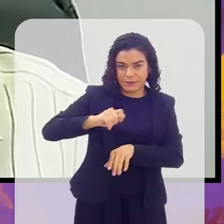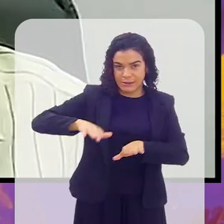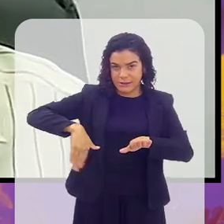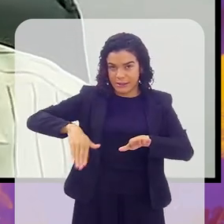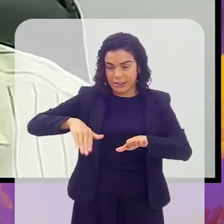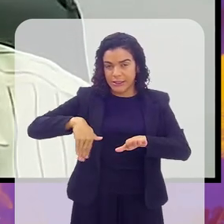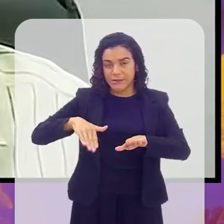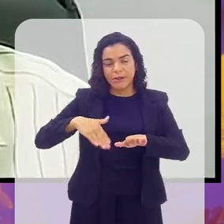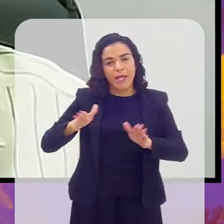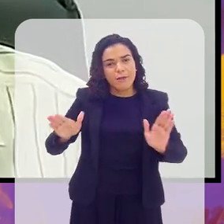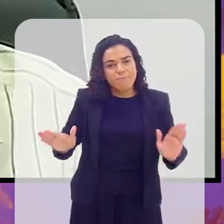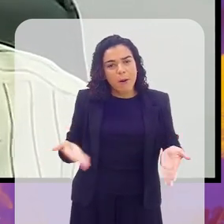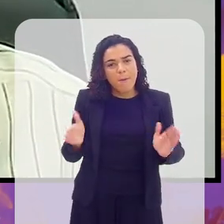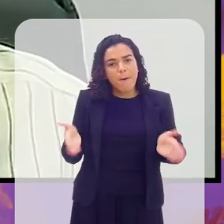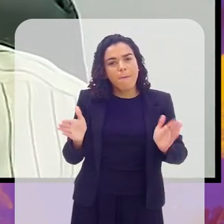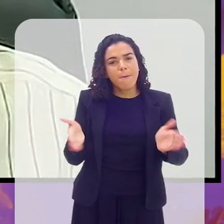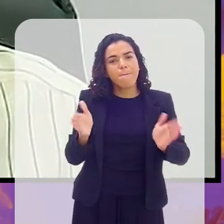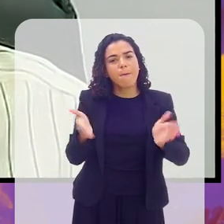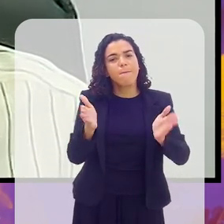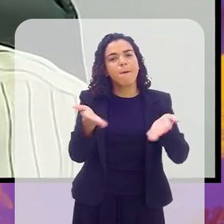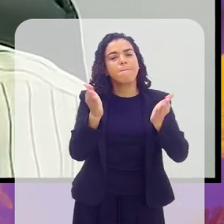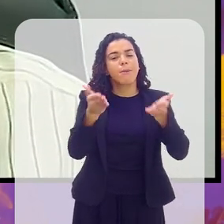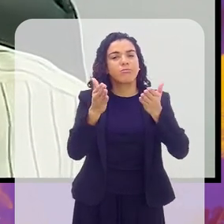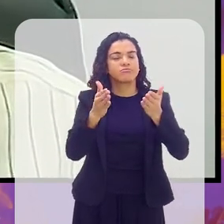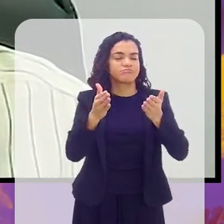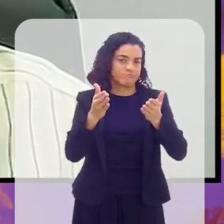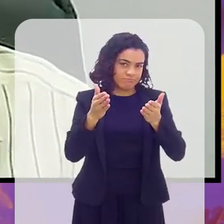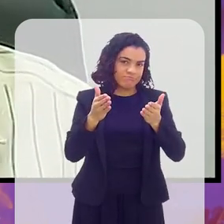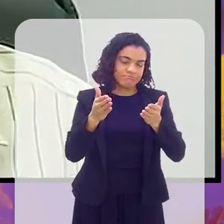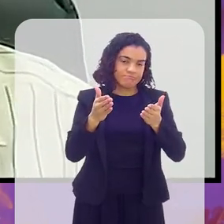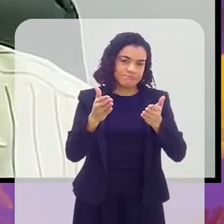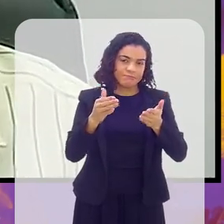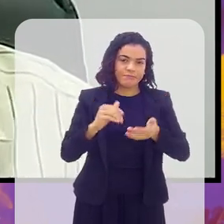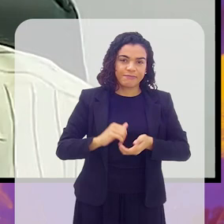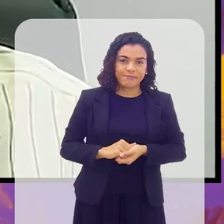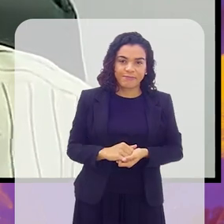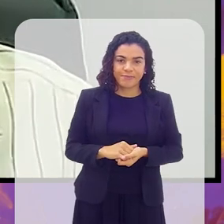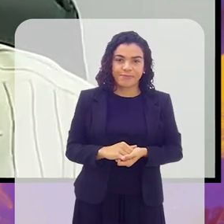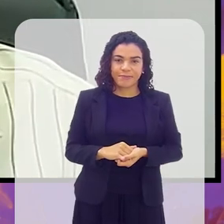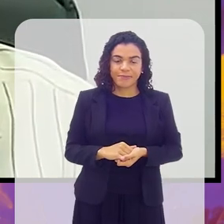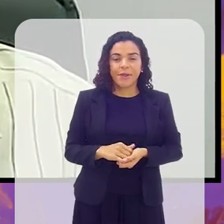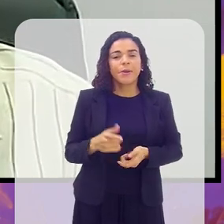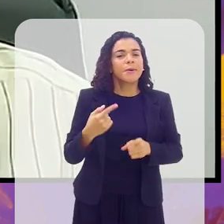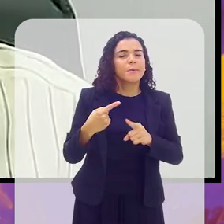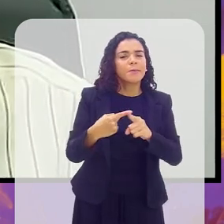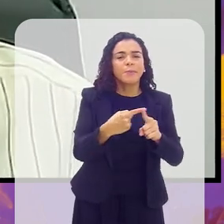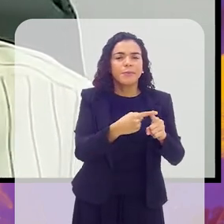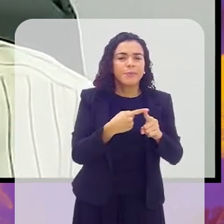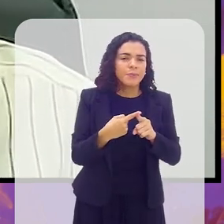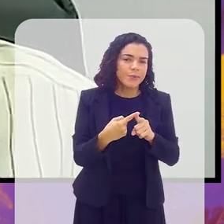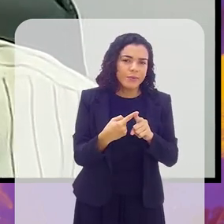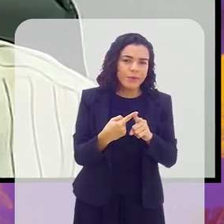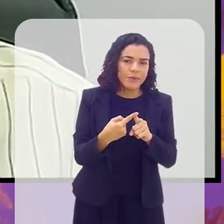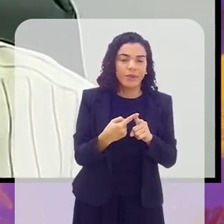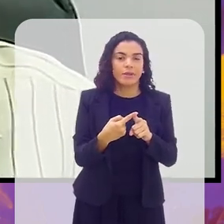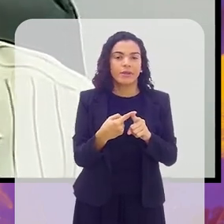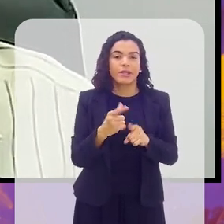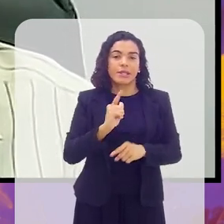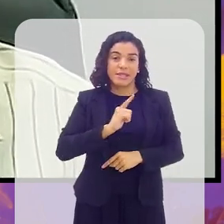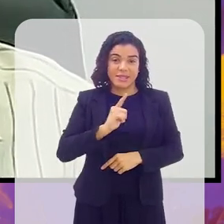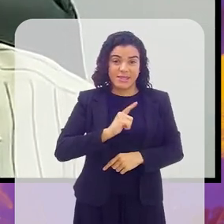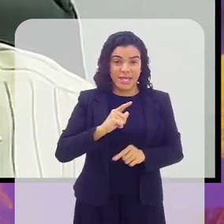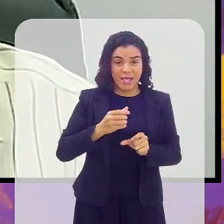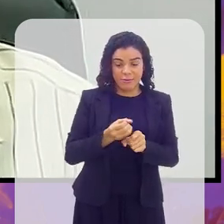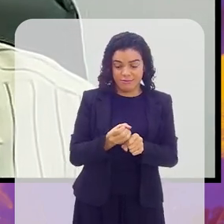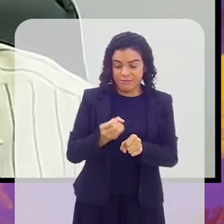cadeia produtiva e uma cadeia motivacional. Por quê? Você